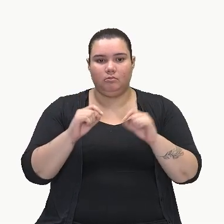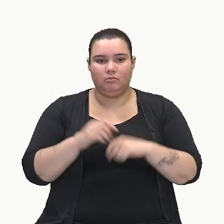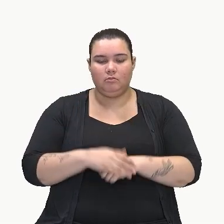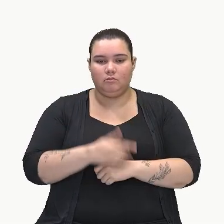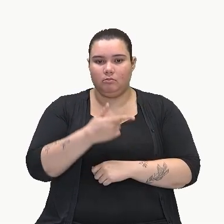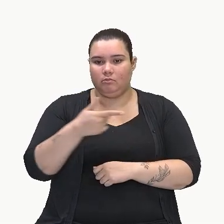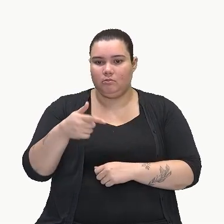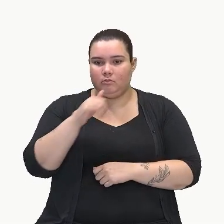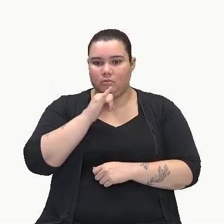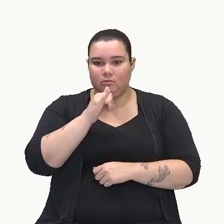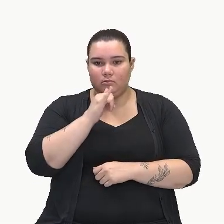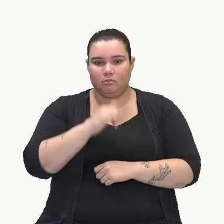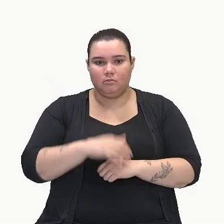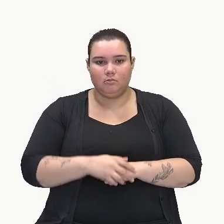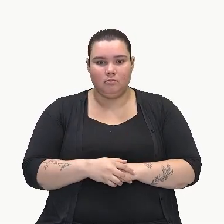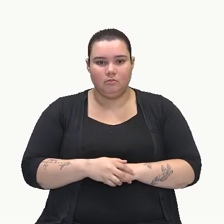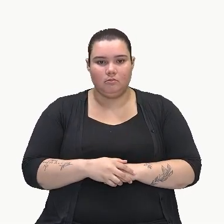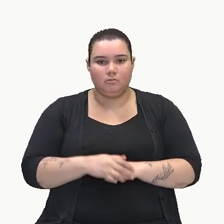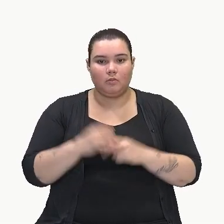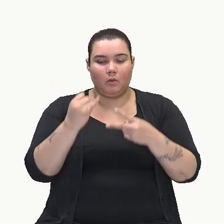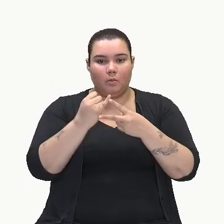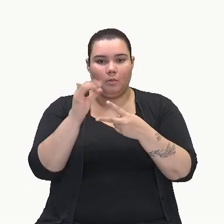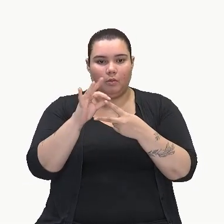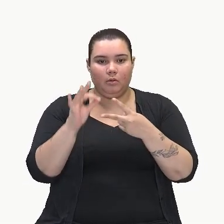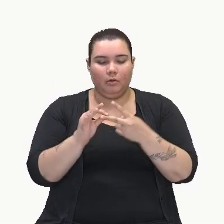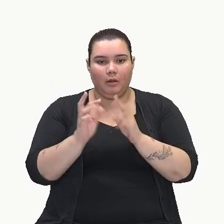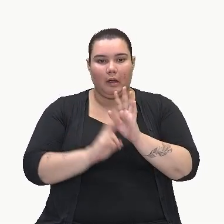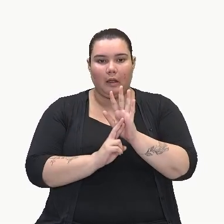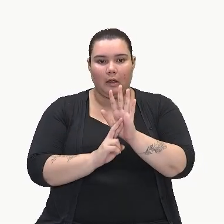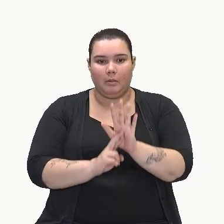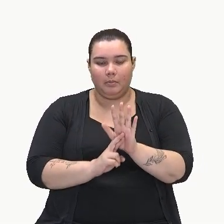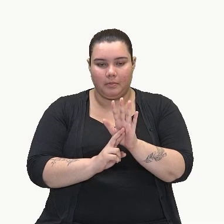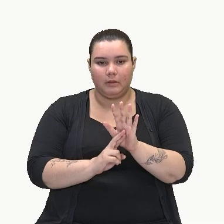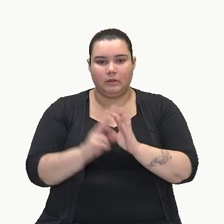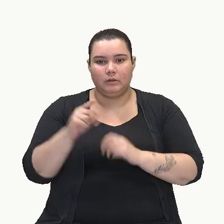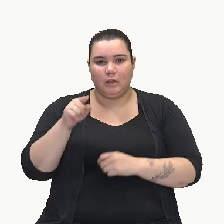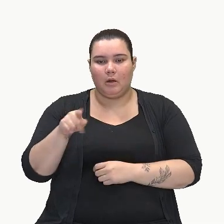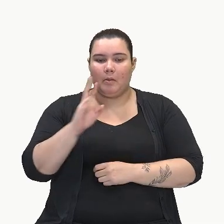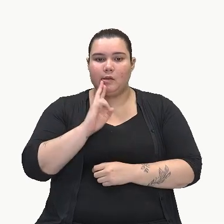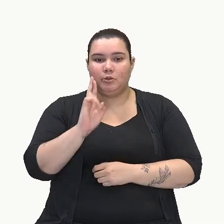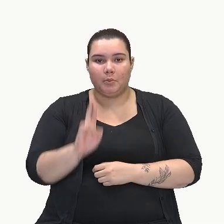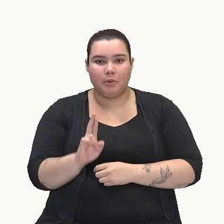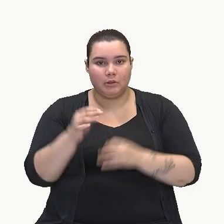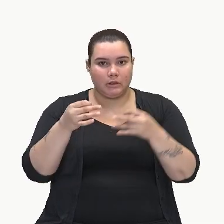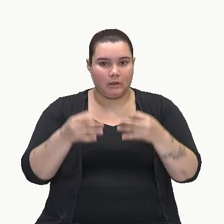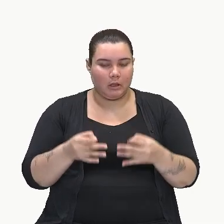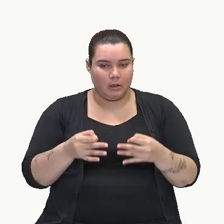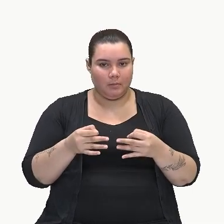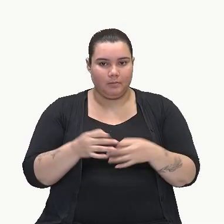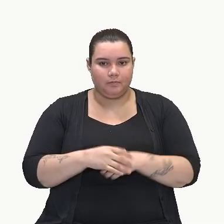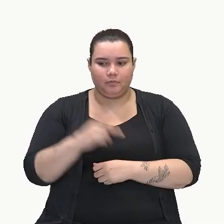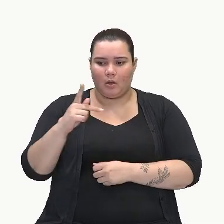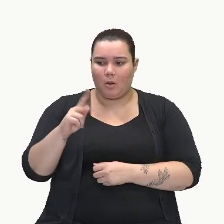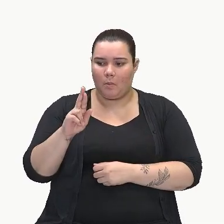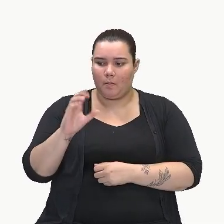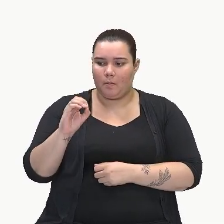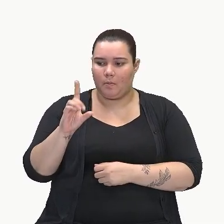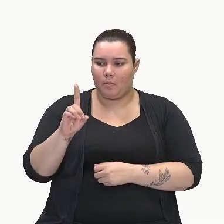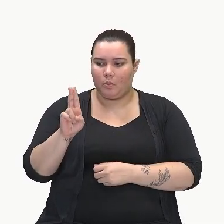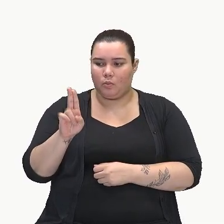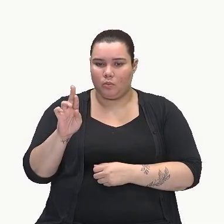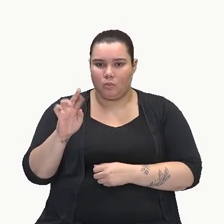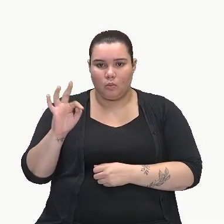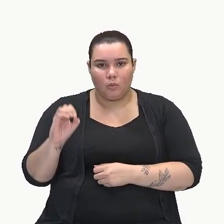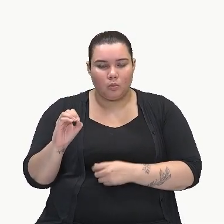exemplo. Qual é o polinômio que representa o produto? Sempre que a gente fala produto, a gente tá se